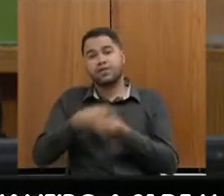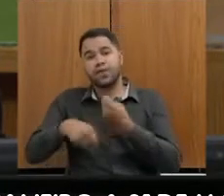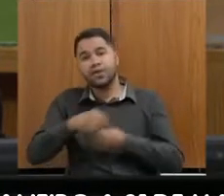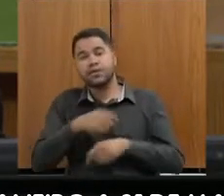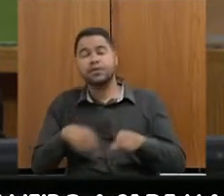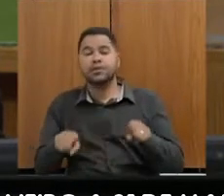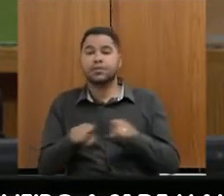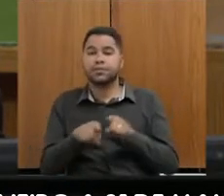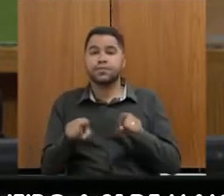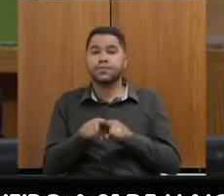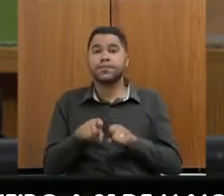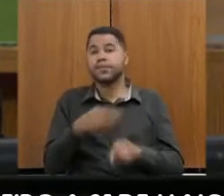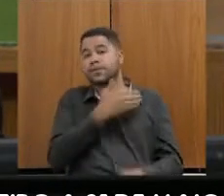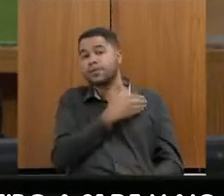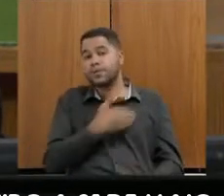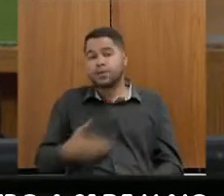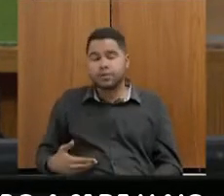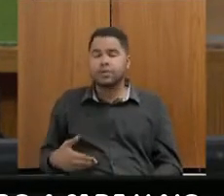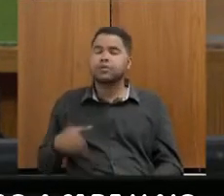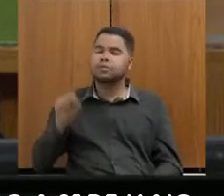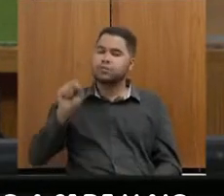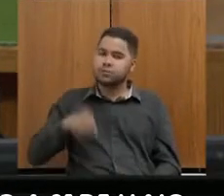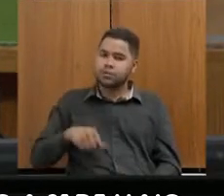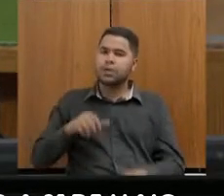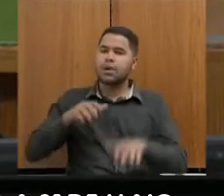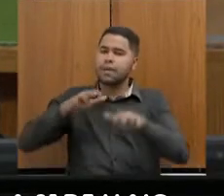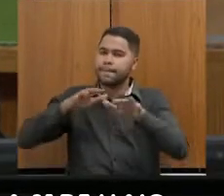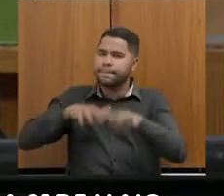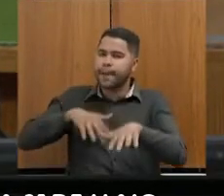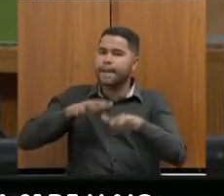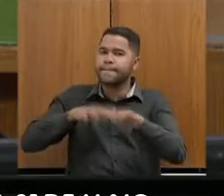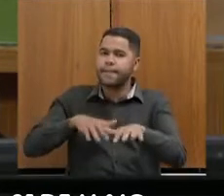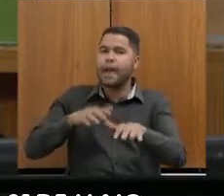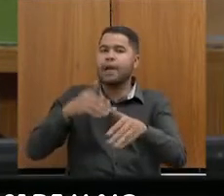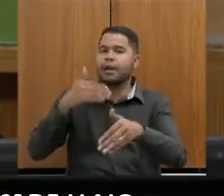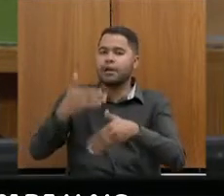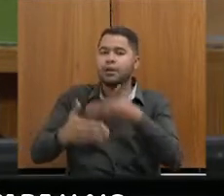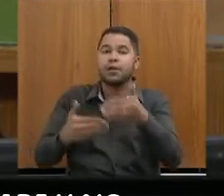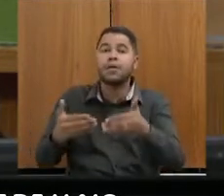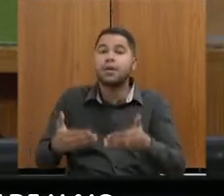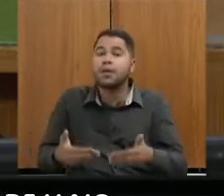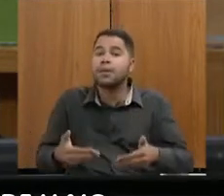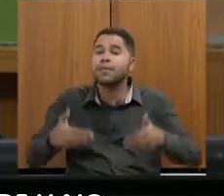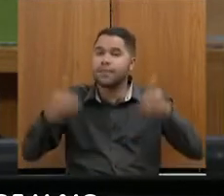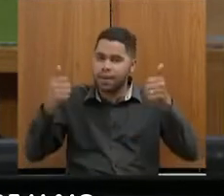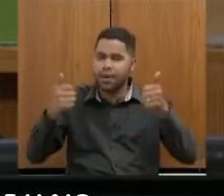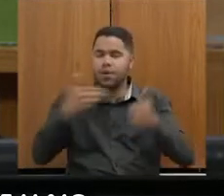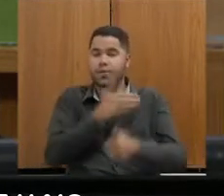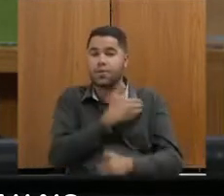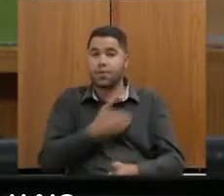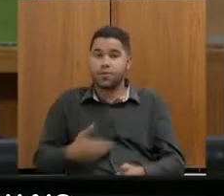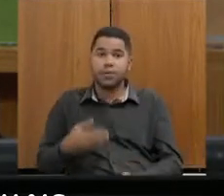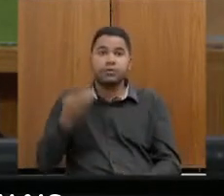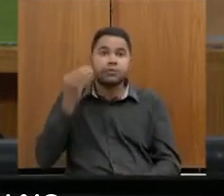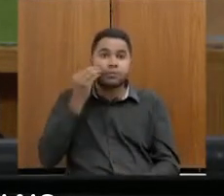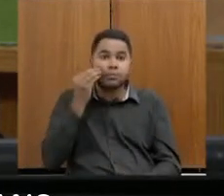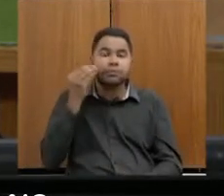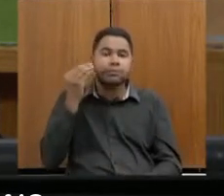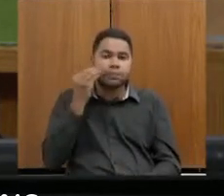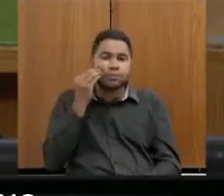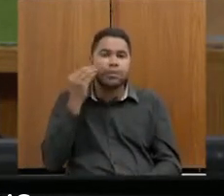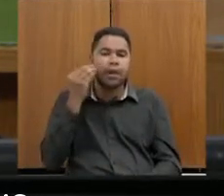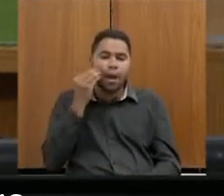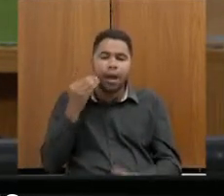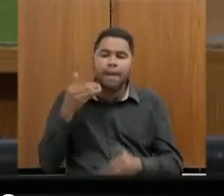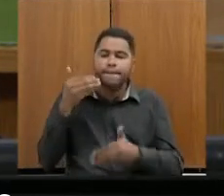questão é, o Estado está, sim, se movimentando no sentido de buscar o que é melhor, o governo do Estado está fazendo o que, se